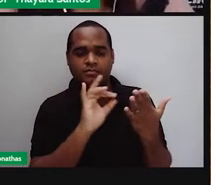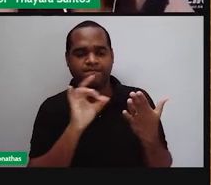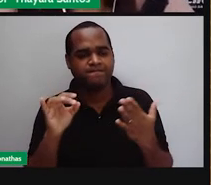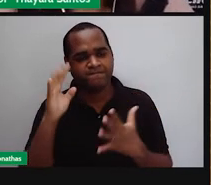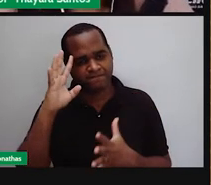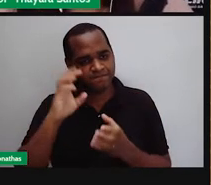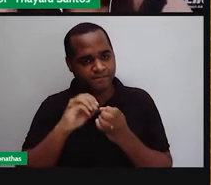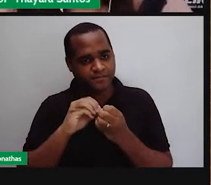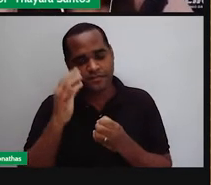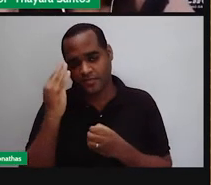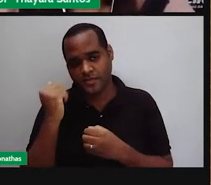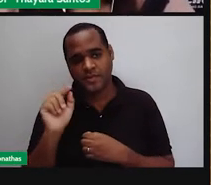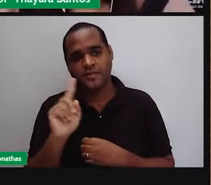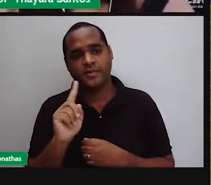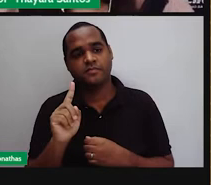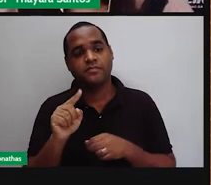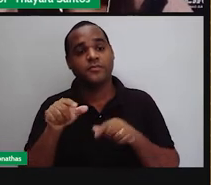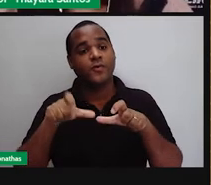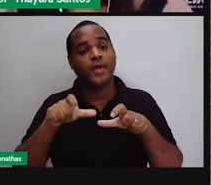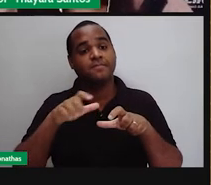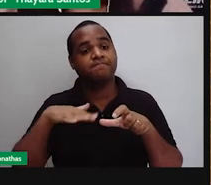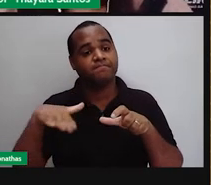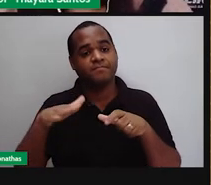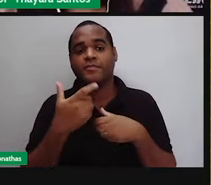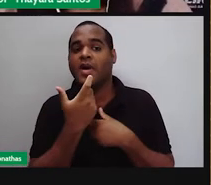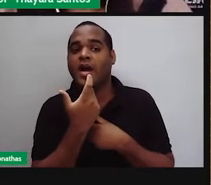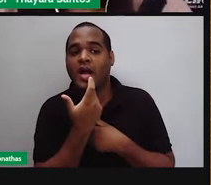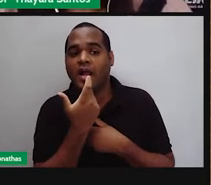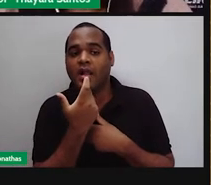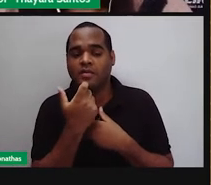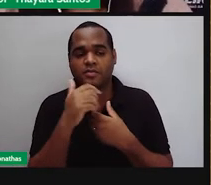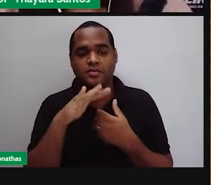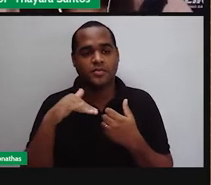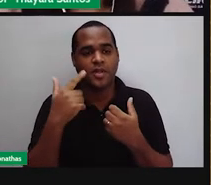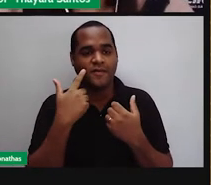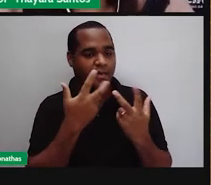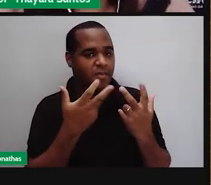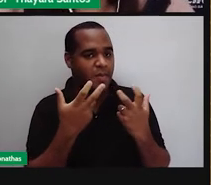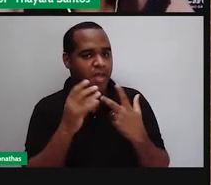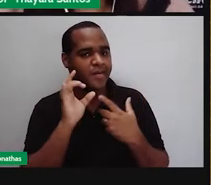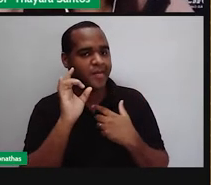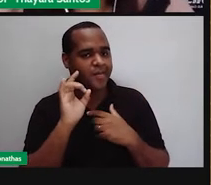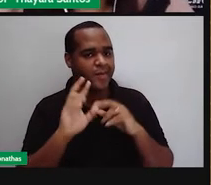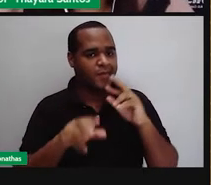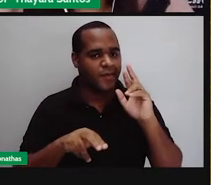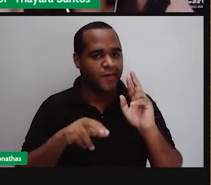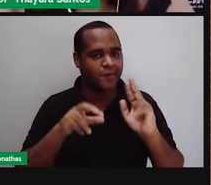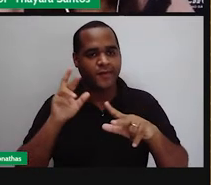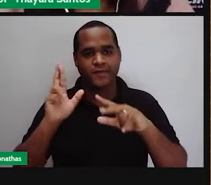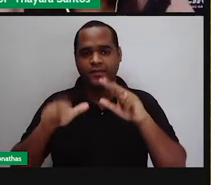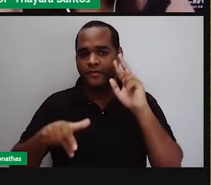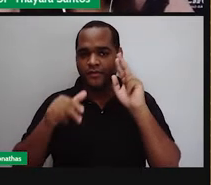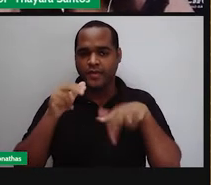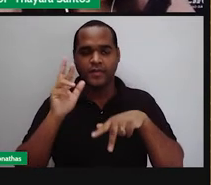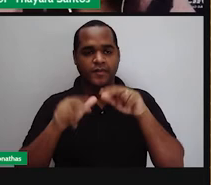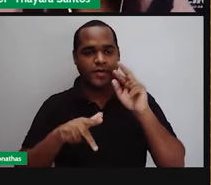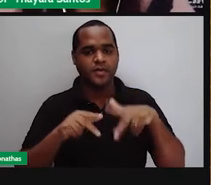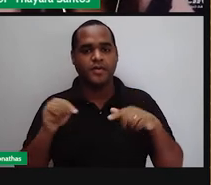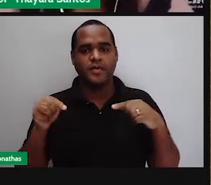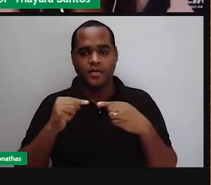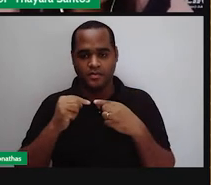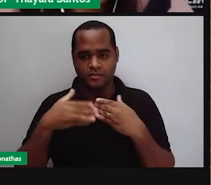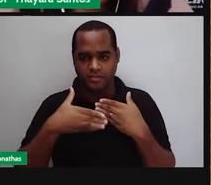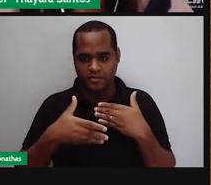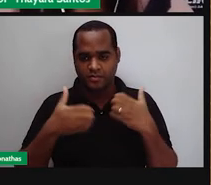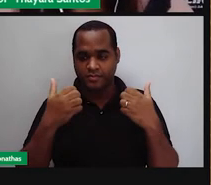não saibam aí. Cada região da nossa língua percebe um sabor específico. Vocês sabiam disso? Se não